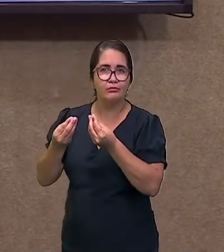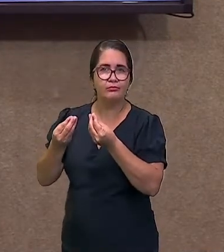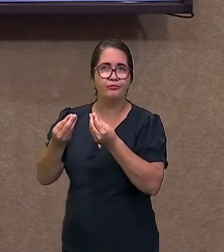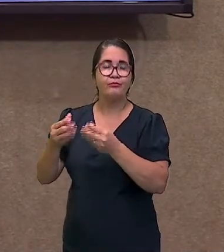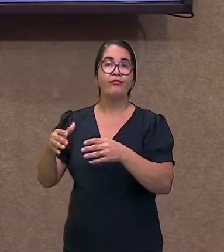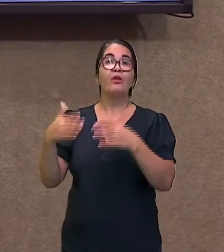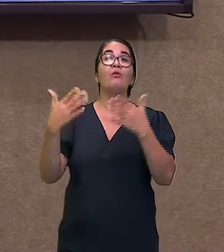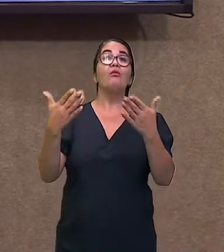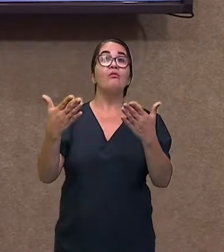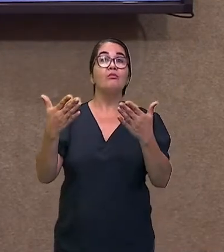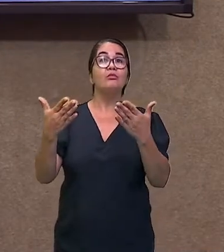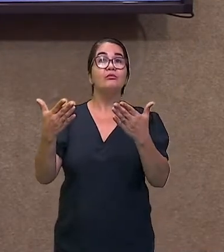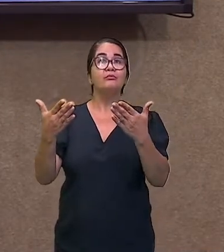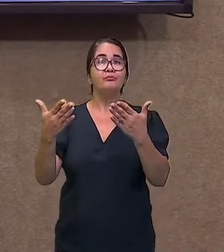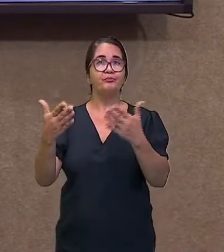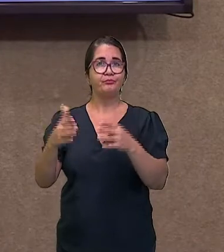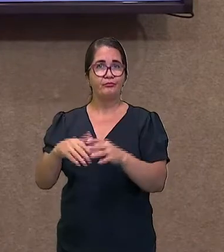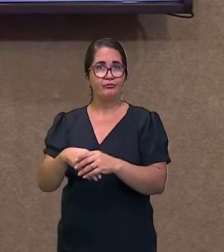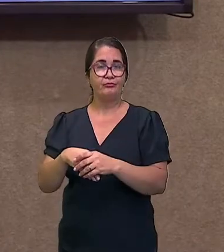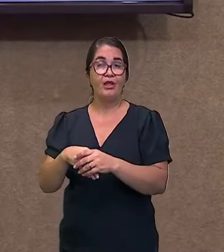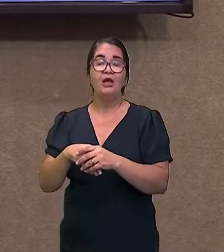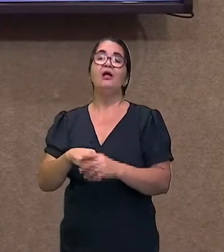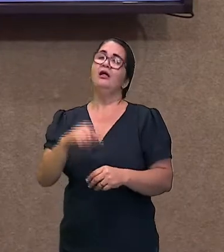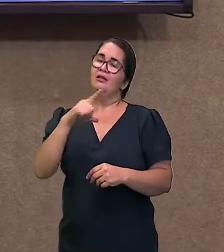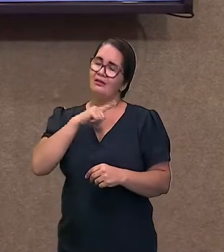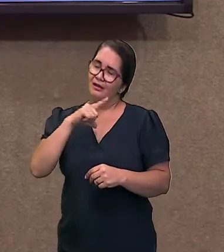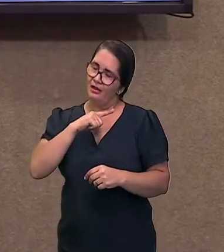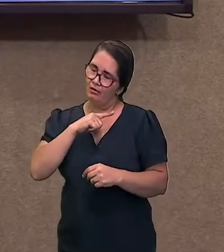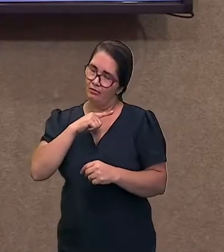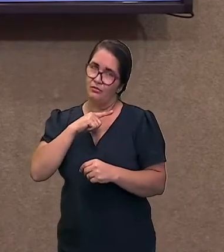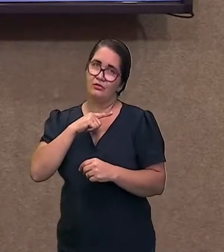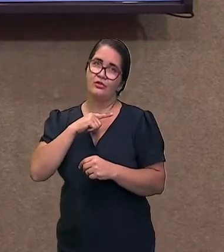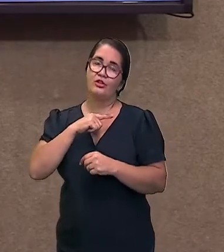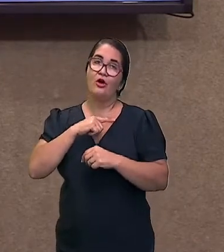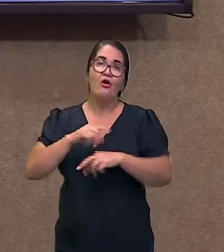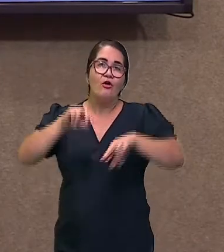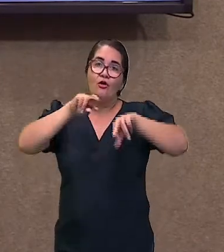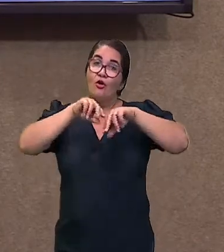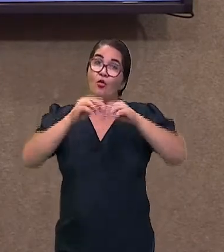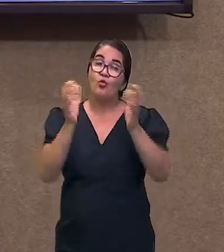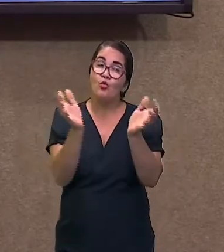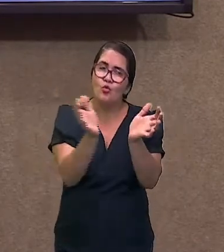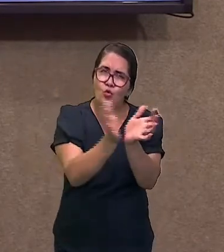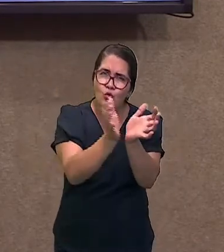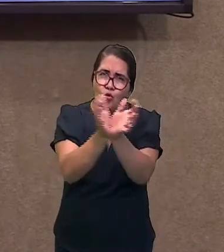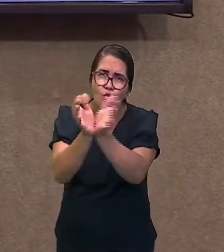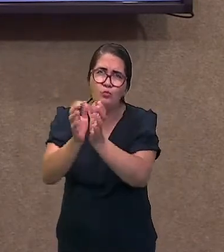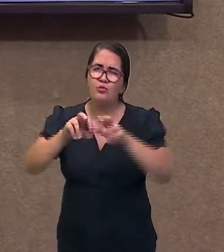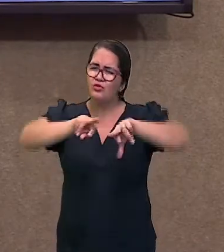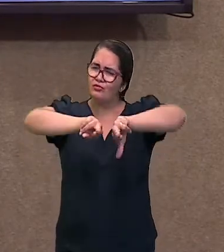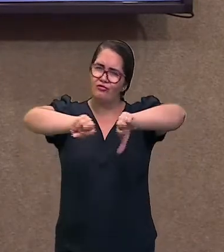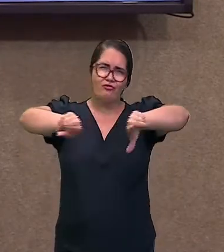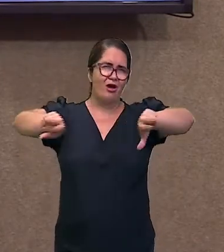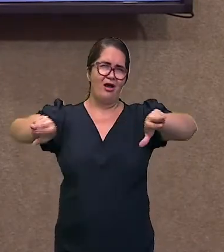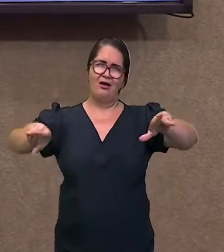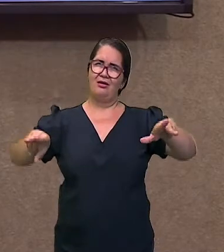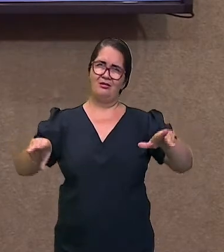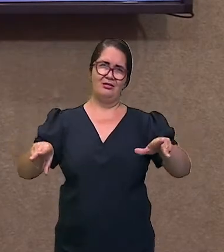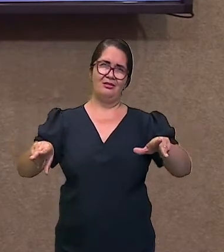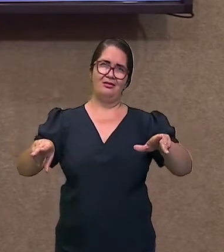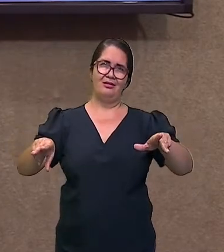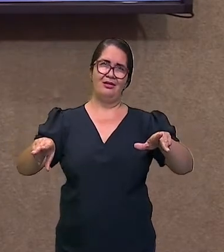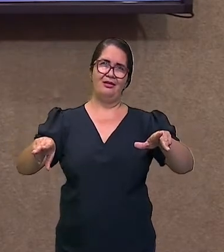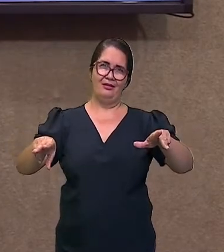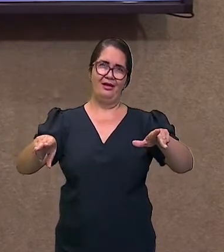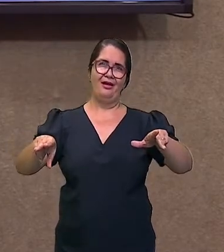Será? Nós temos muitas espécies que já estão extintas e nós temos